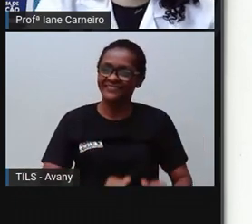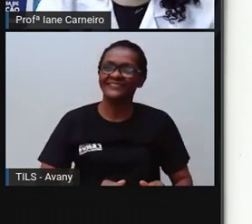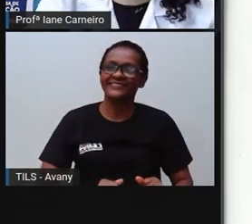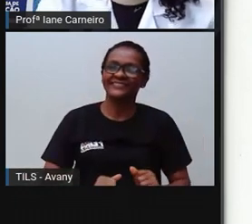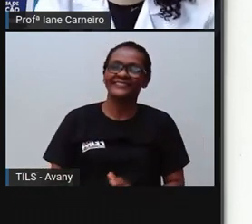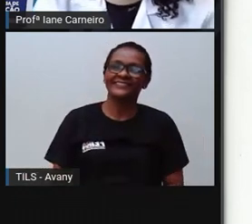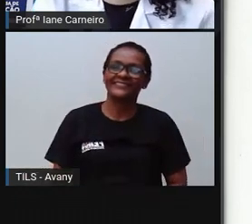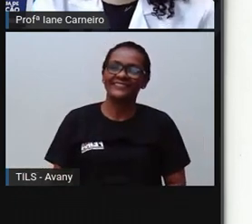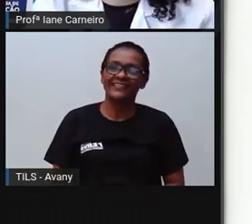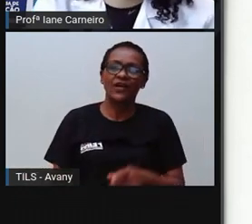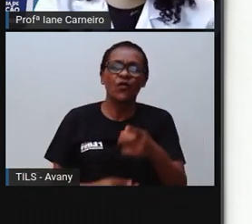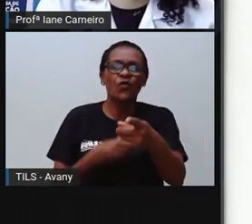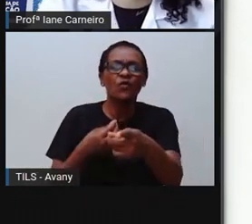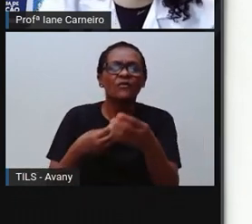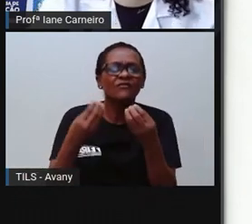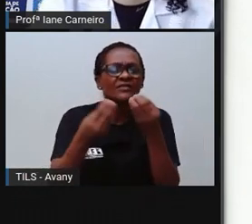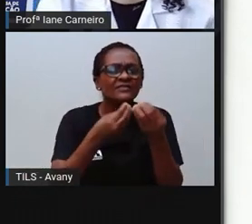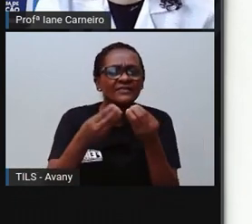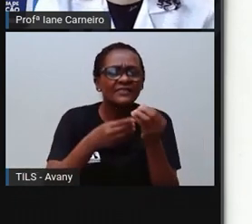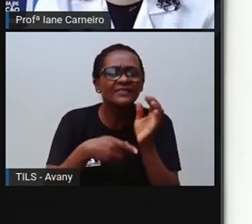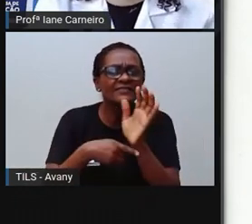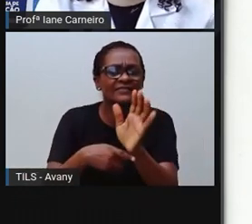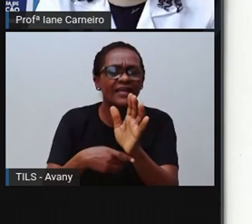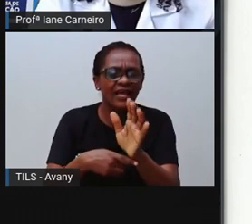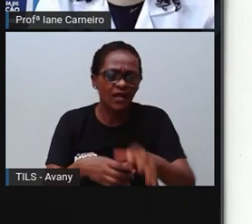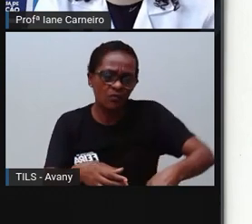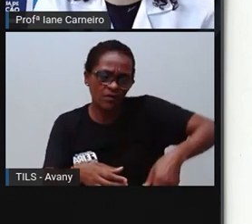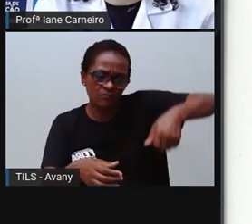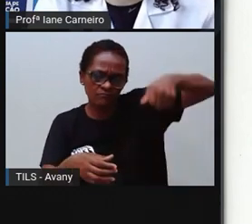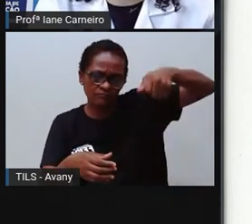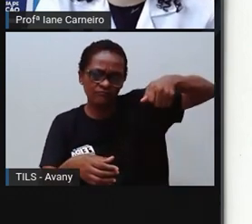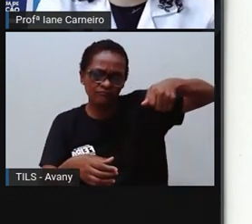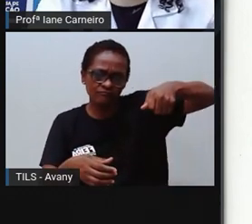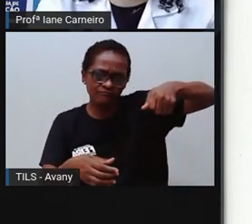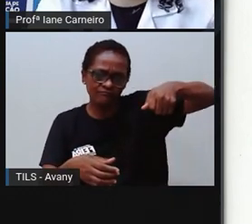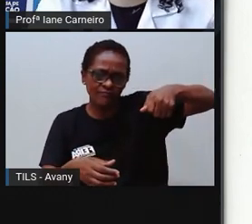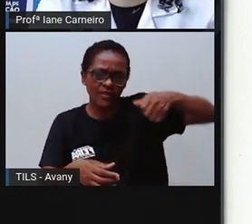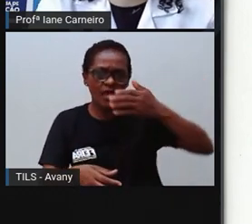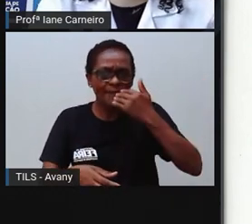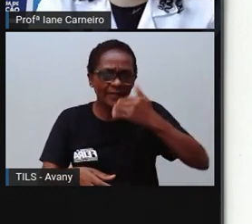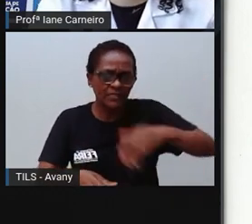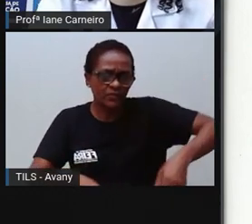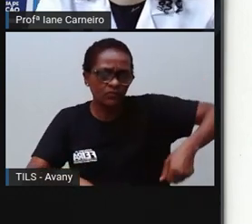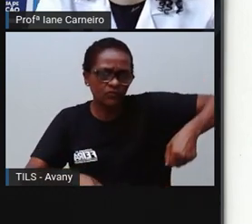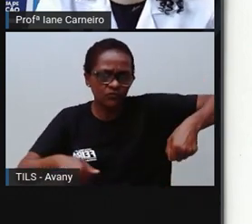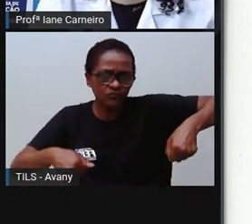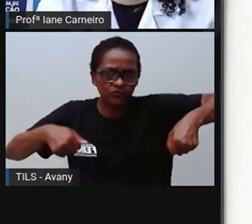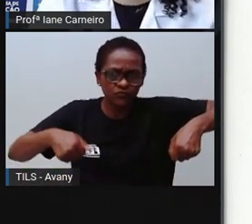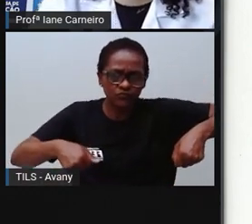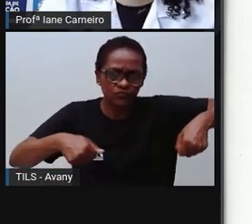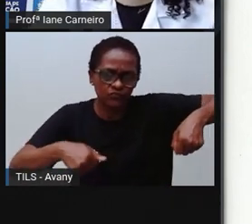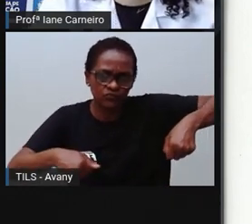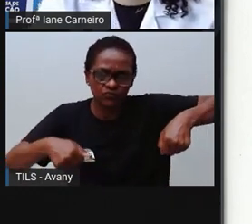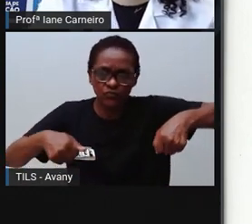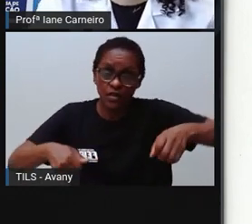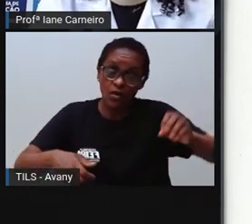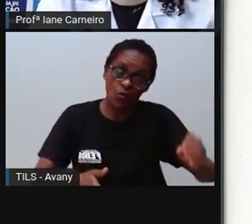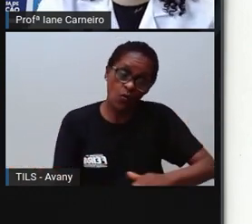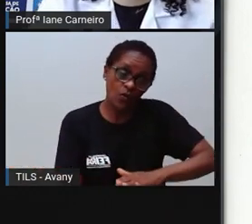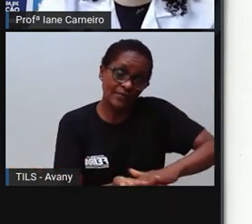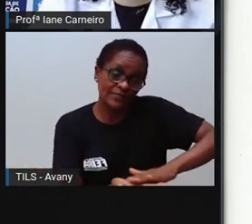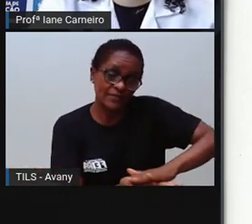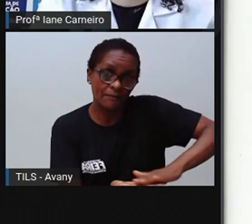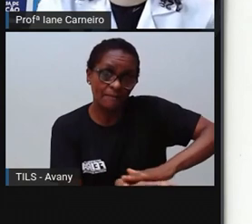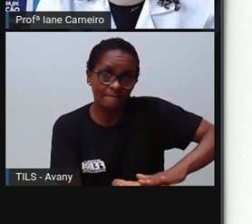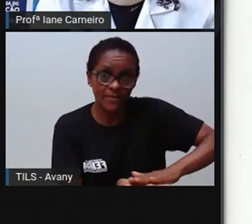Eu ajudo a carregar as contras. Eu junto as meias aos pares. Nós limpamos o chão